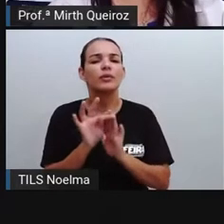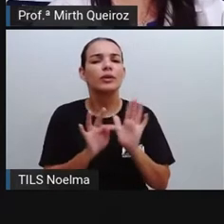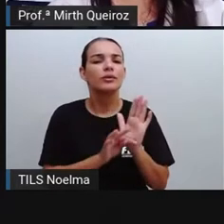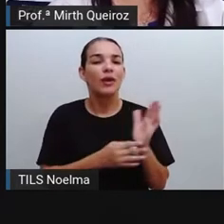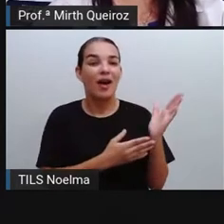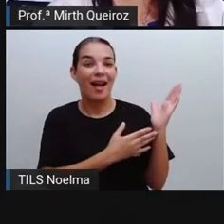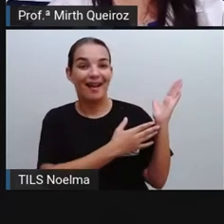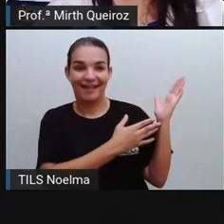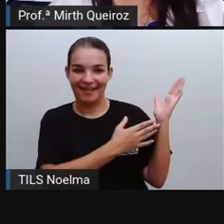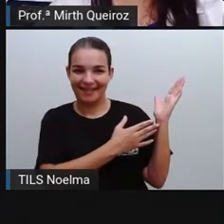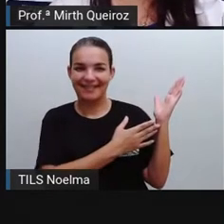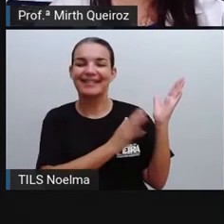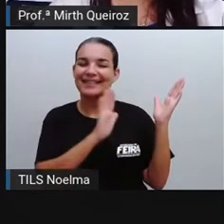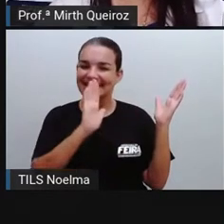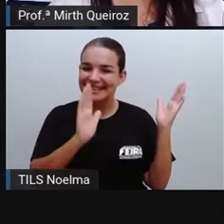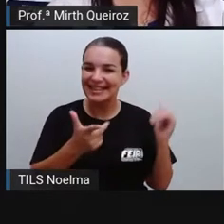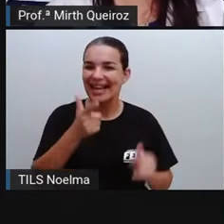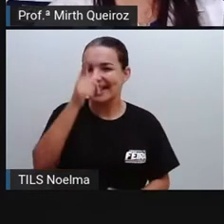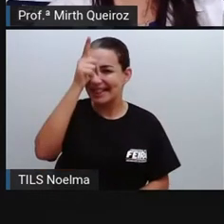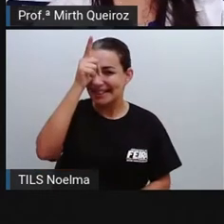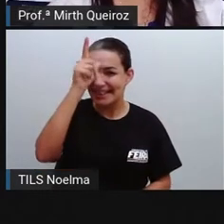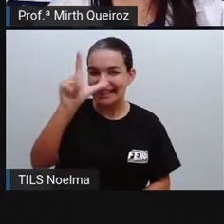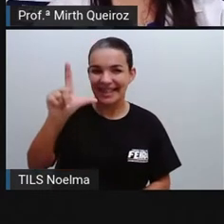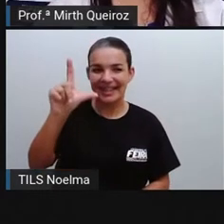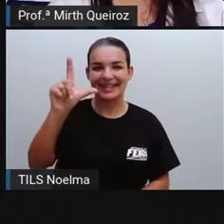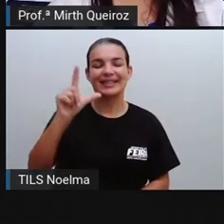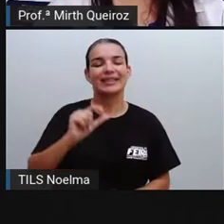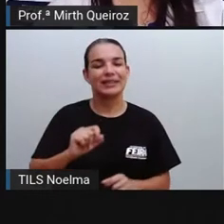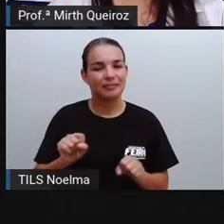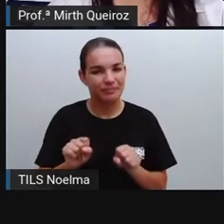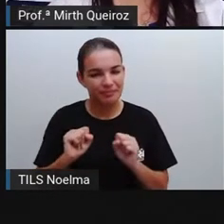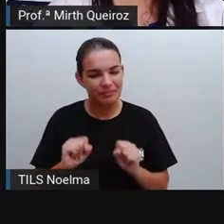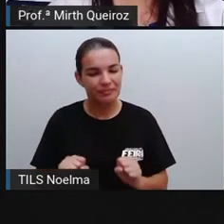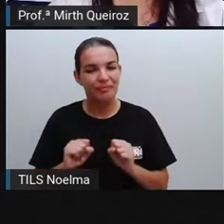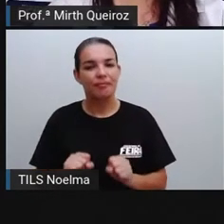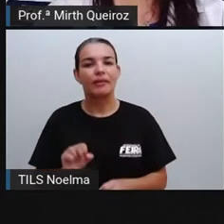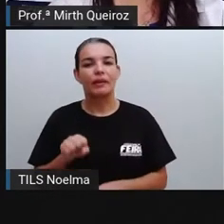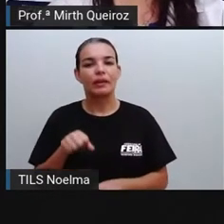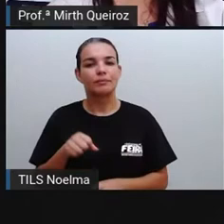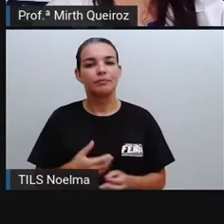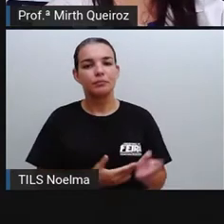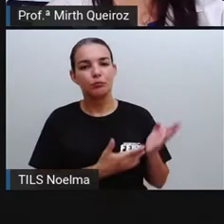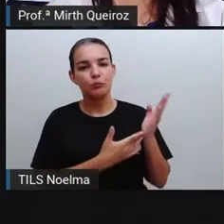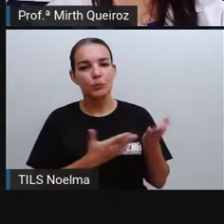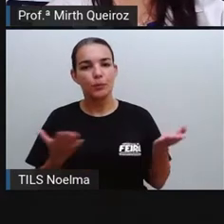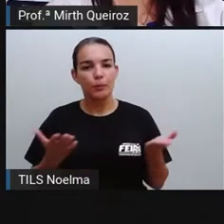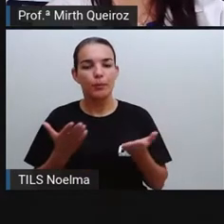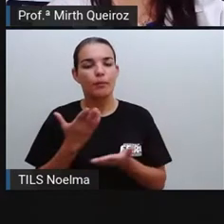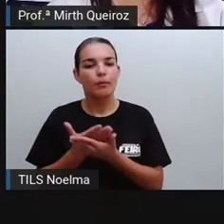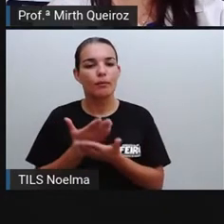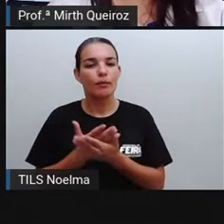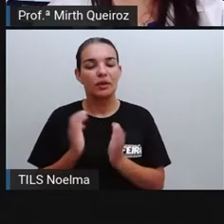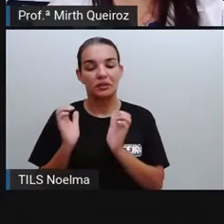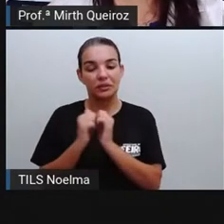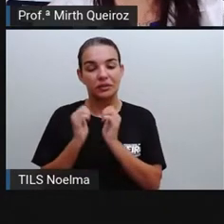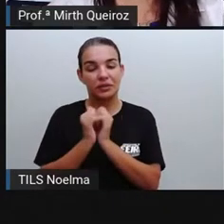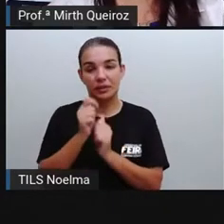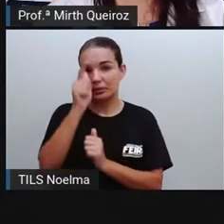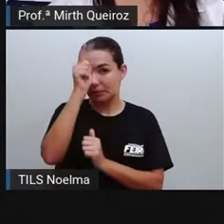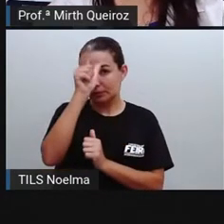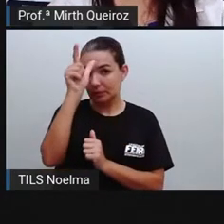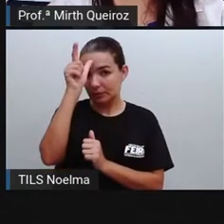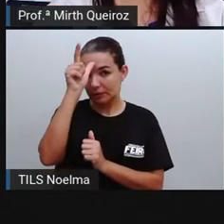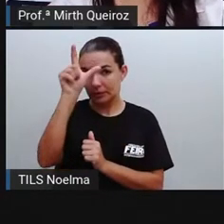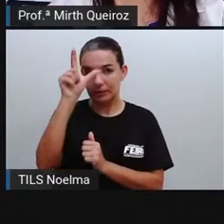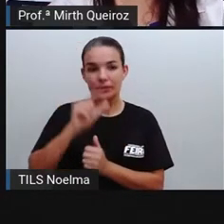falou o gênero lenda, é exatamente isso que nós vamos estudar. Nós vamos estudar o gênero lenda, onde nós